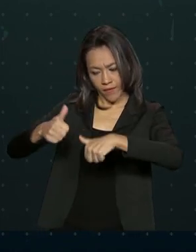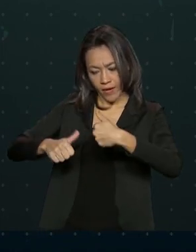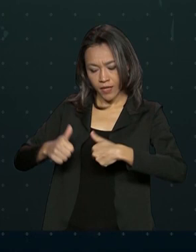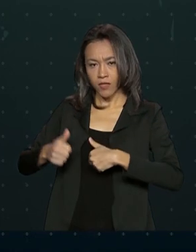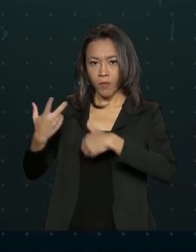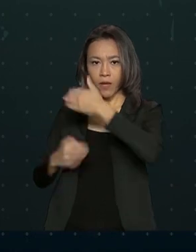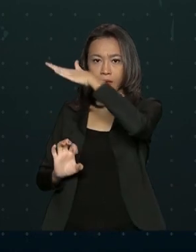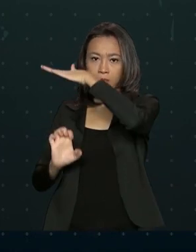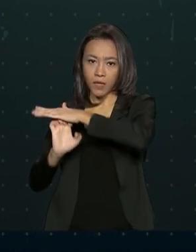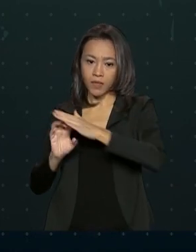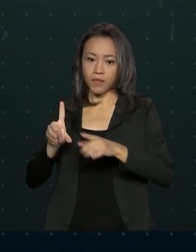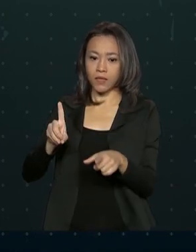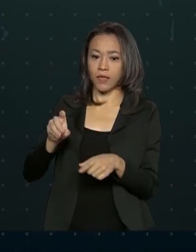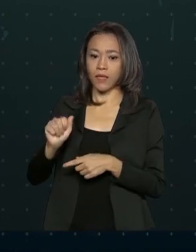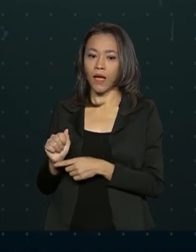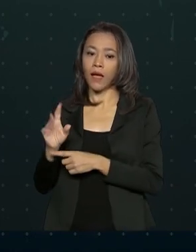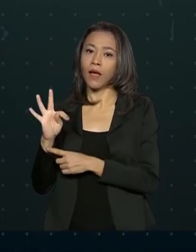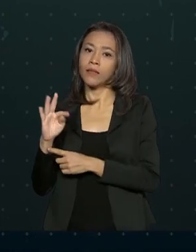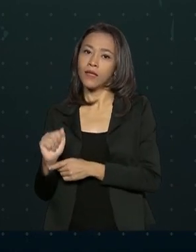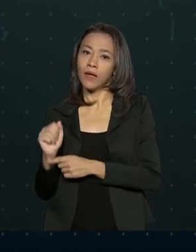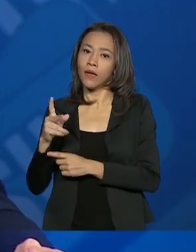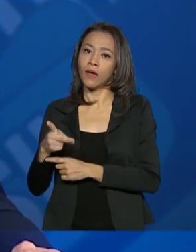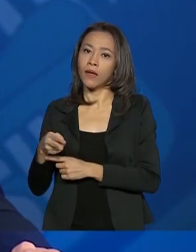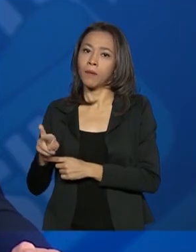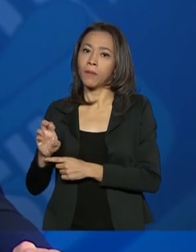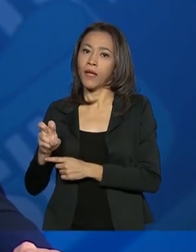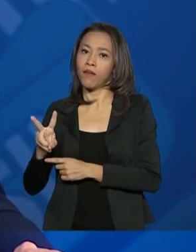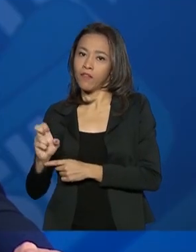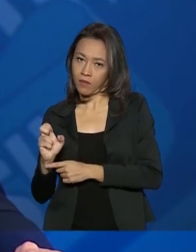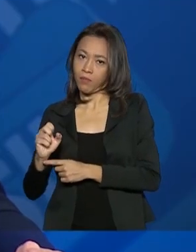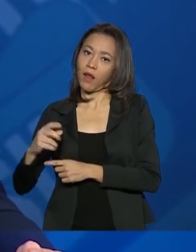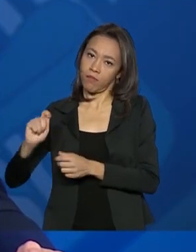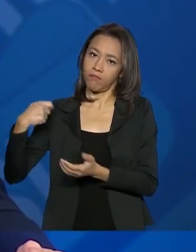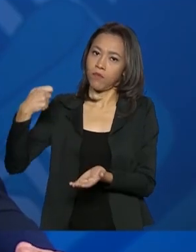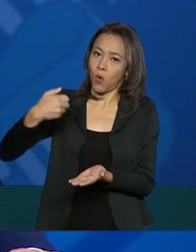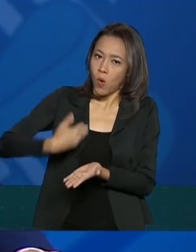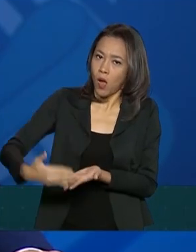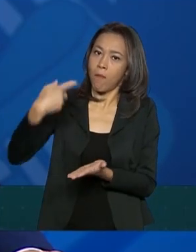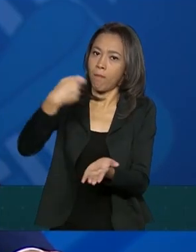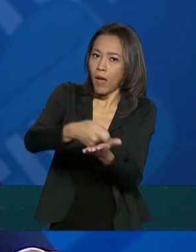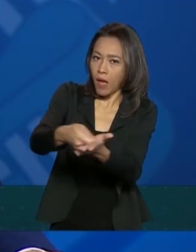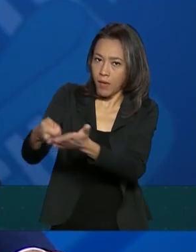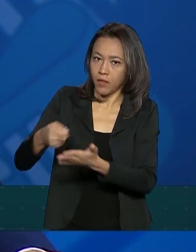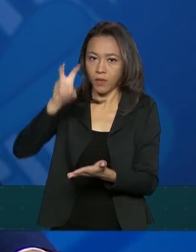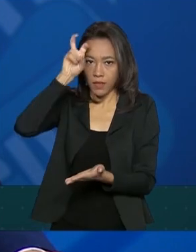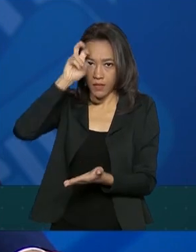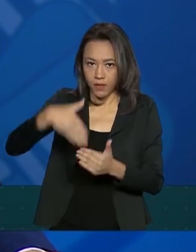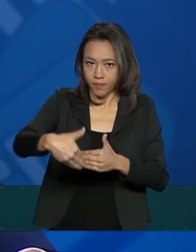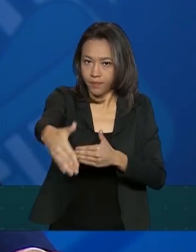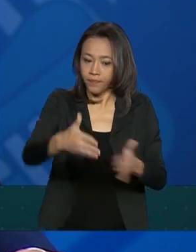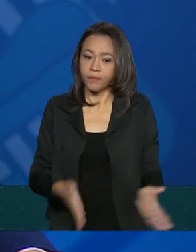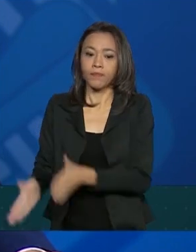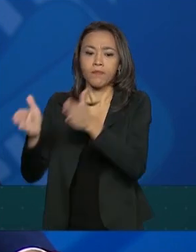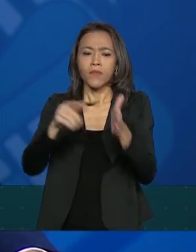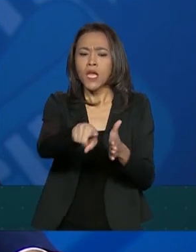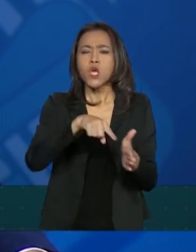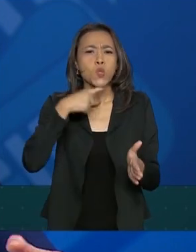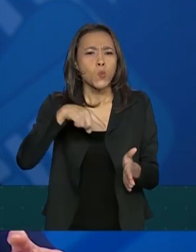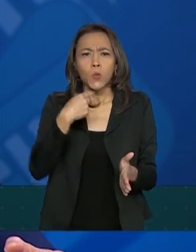breve para o pagamento na próxima quinta-feira. Não há nenhum país do mundo que fez uma operação desse porte,